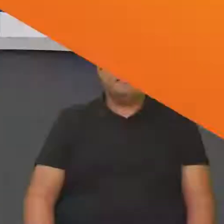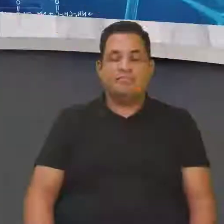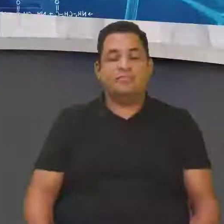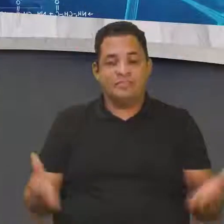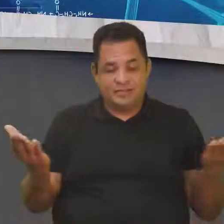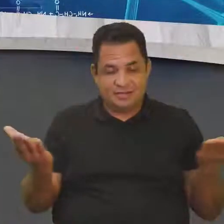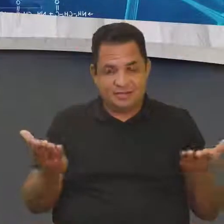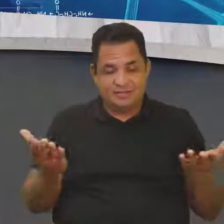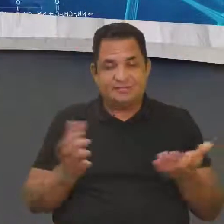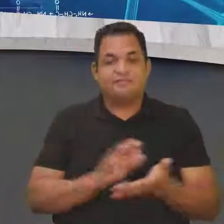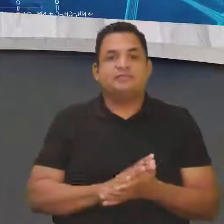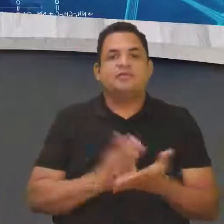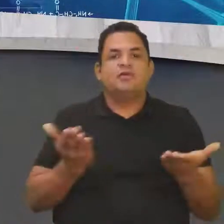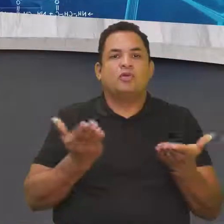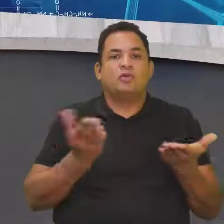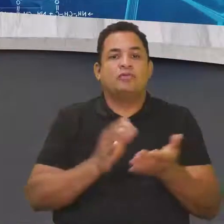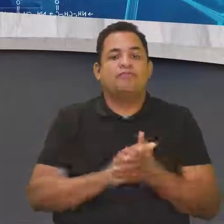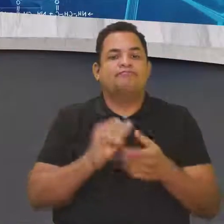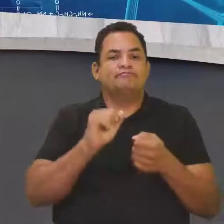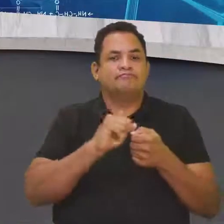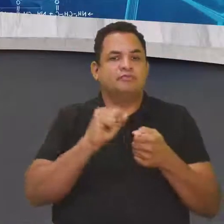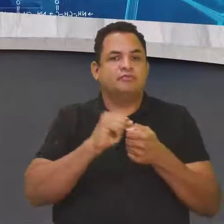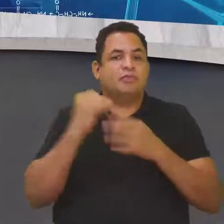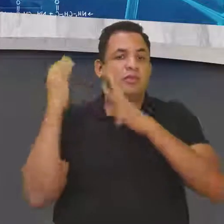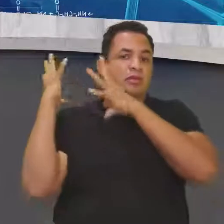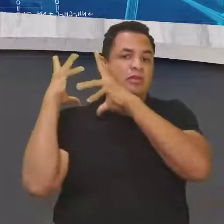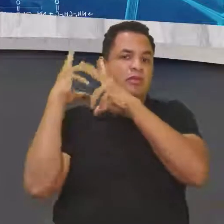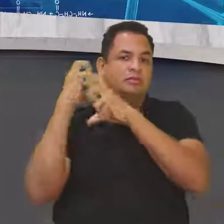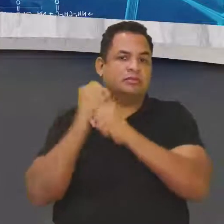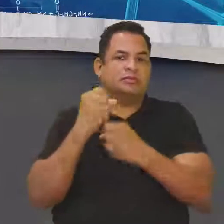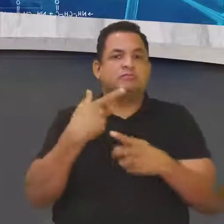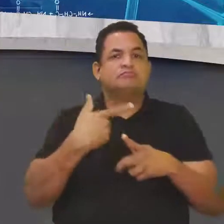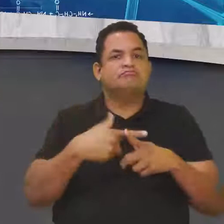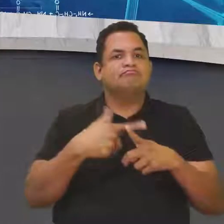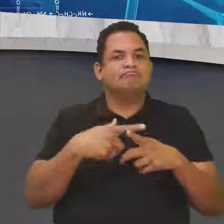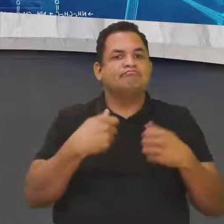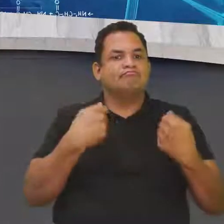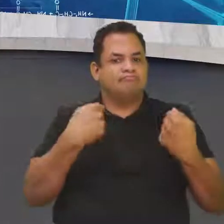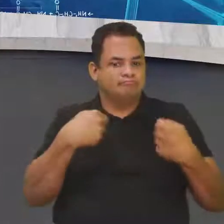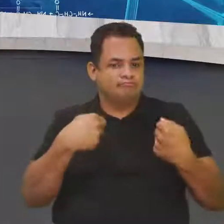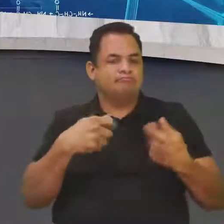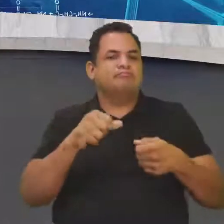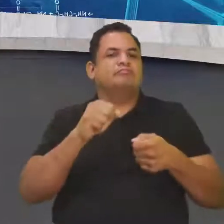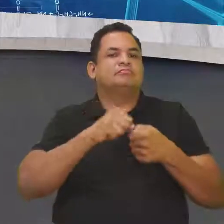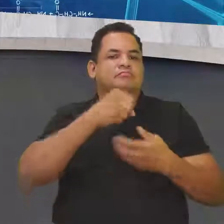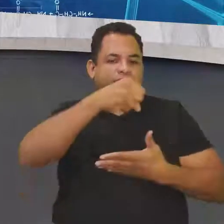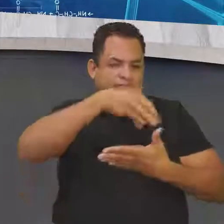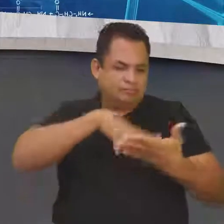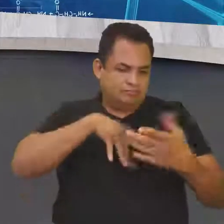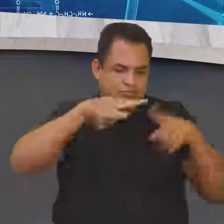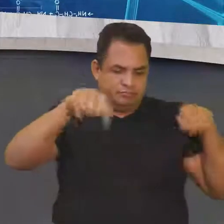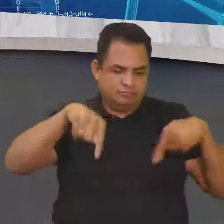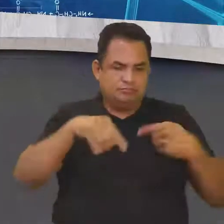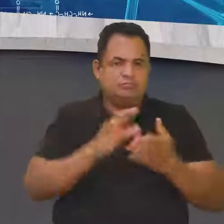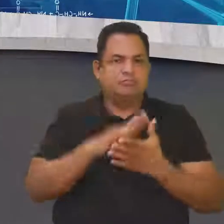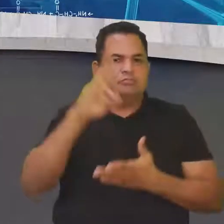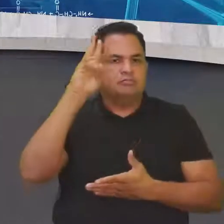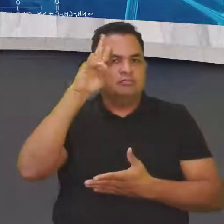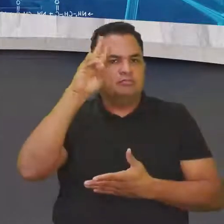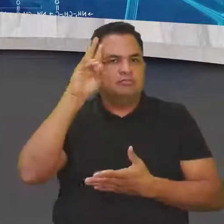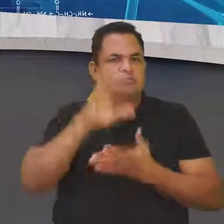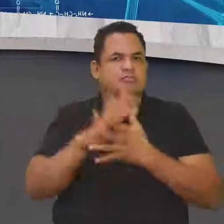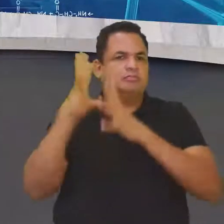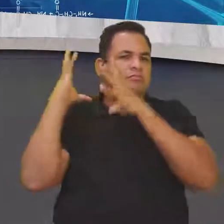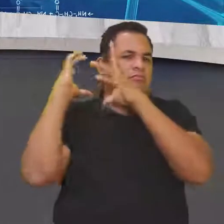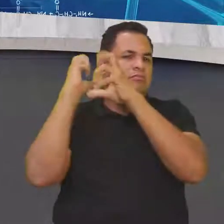Então, pessoal, agora nós vamos fazer a nossa revisão, porque a gente ainda tem atividade sala, né? Lembrando que essa